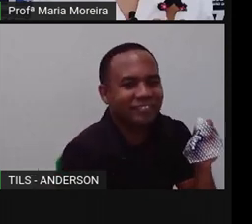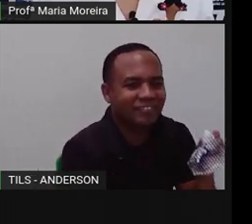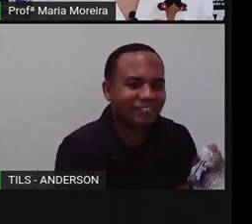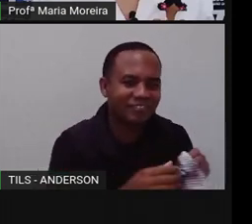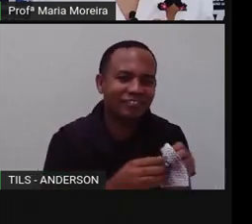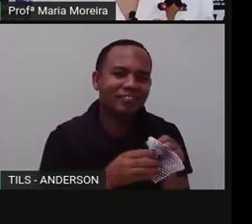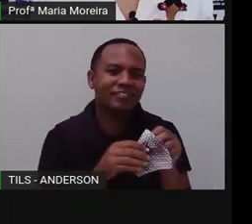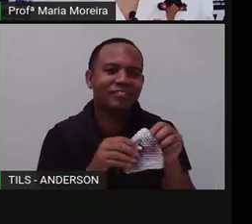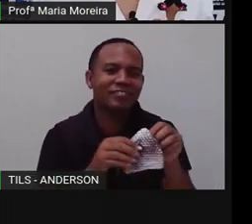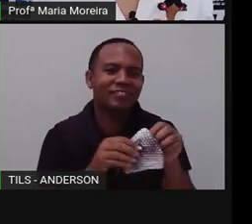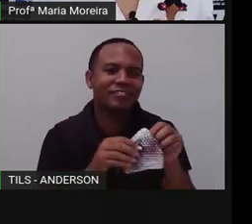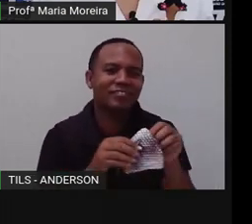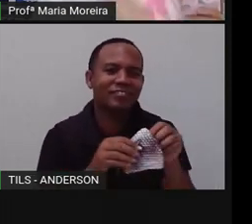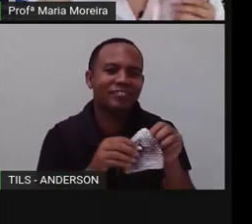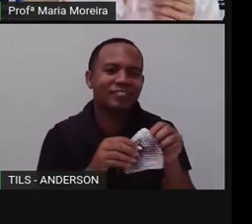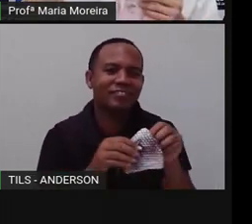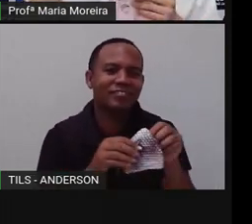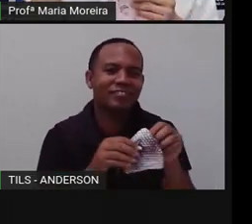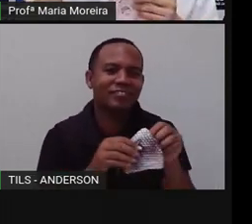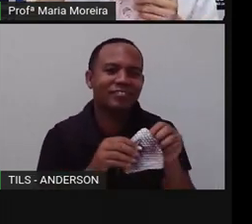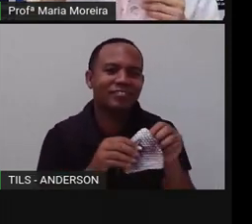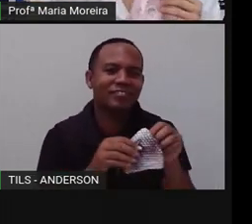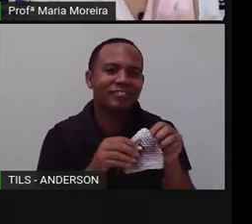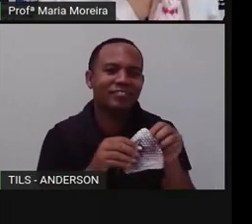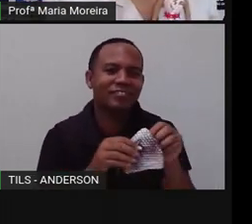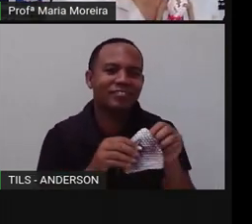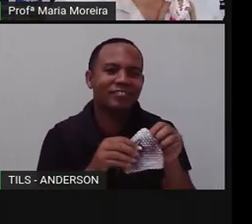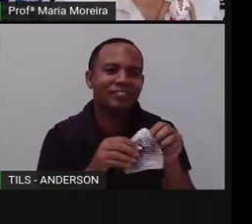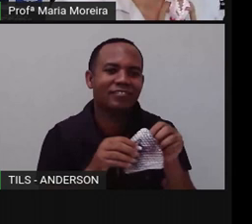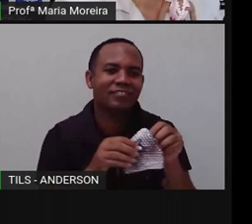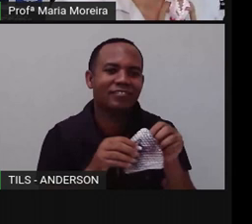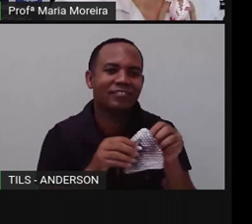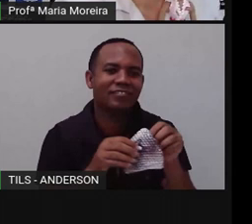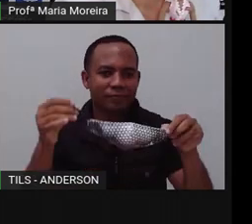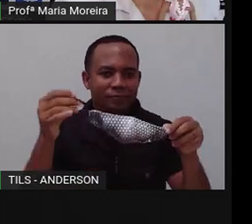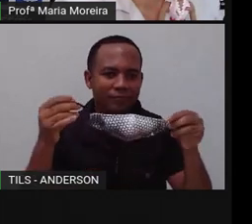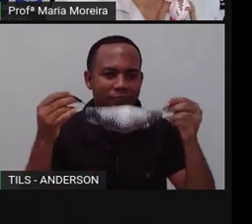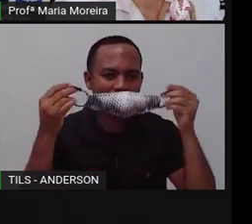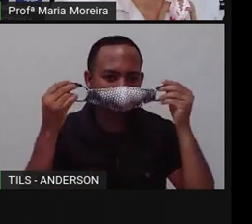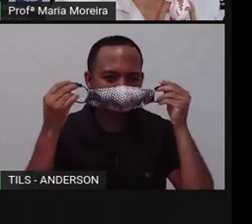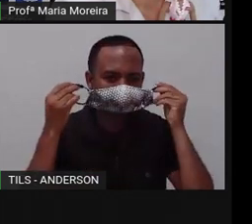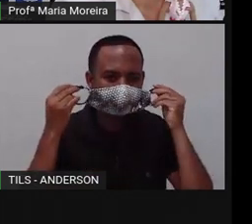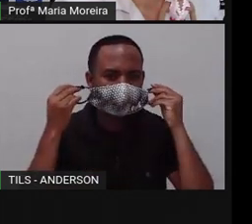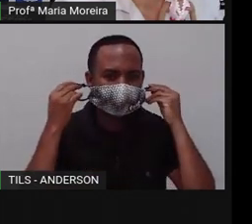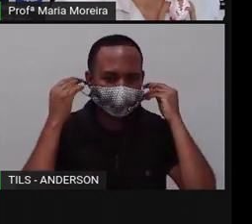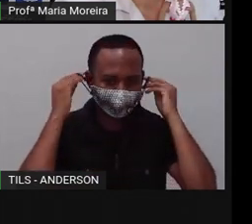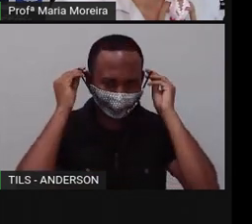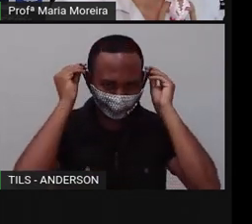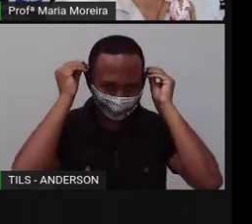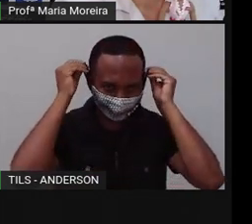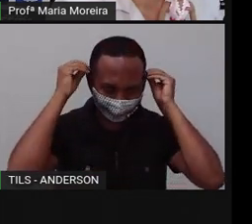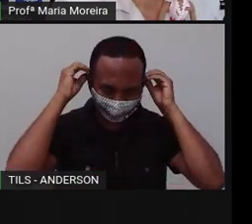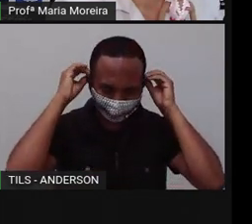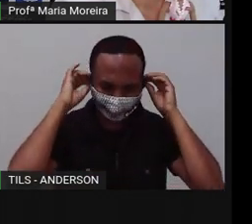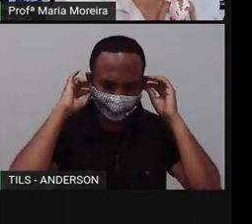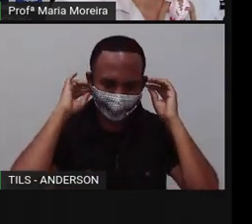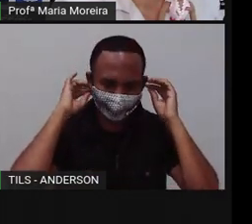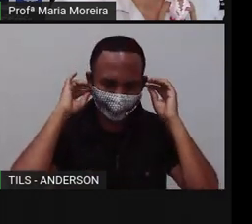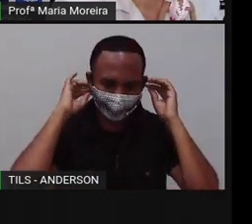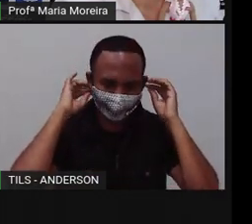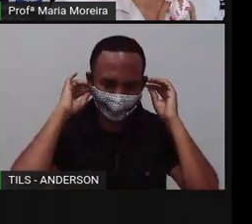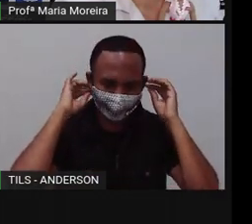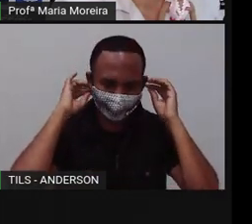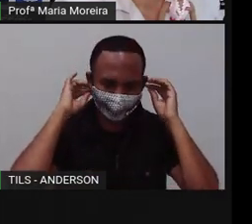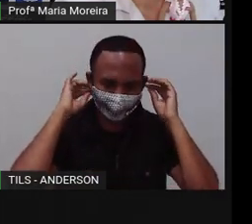álcool em gel, tá? Usem álcool em gel. A Josefina mandou. Usem máscara. A Josefina não pode usar máscara, que cobre a cara inteira.